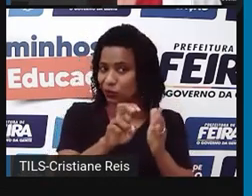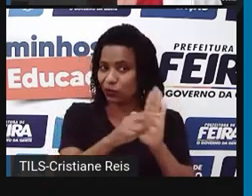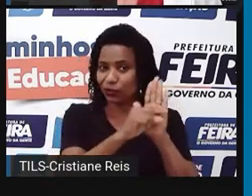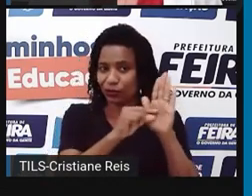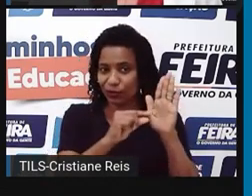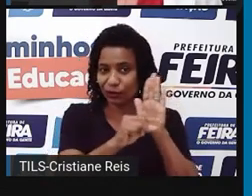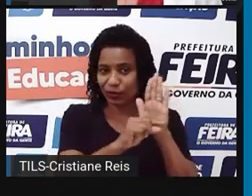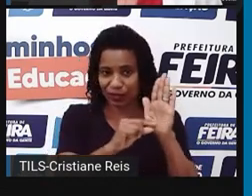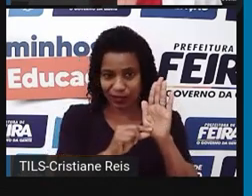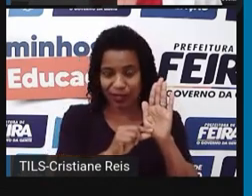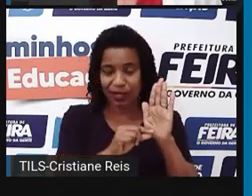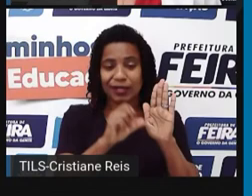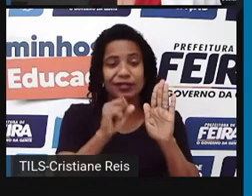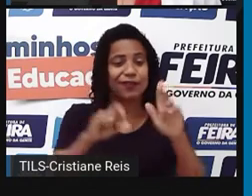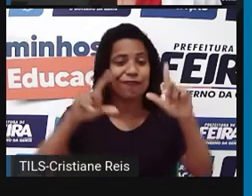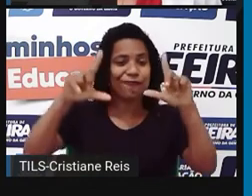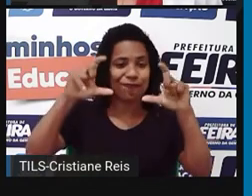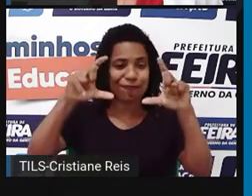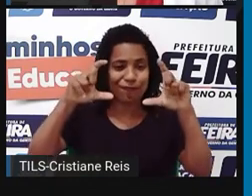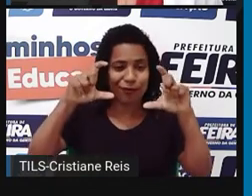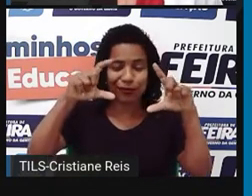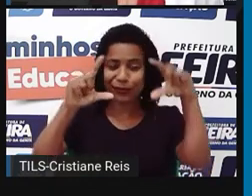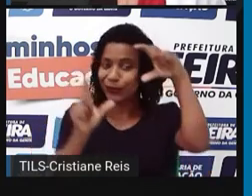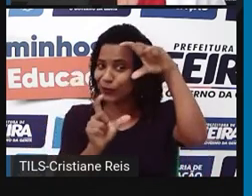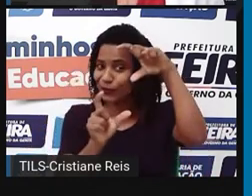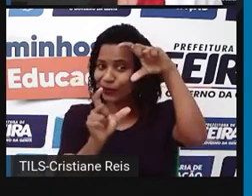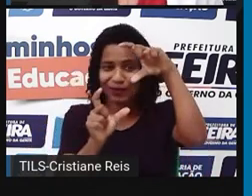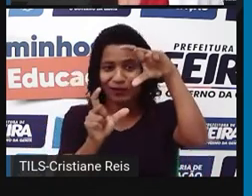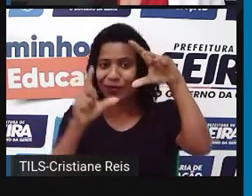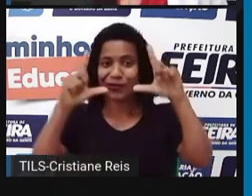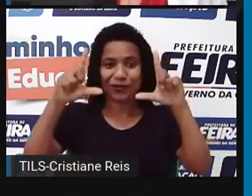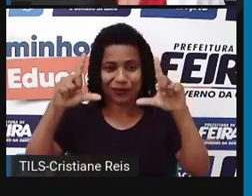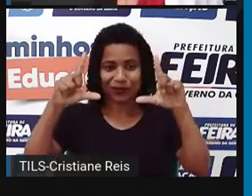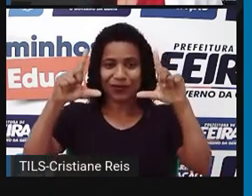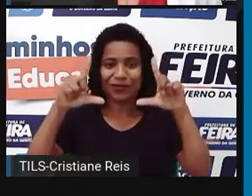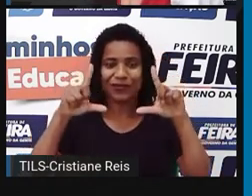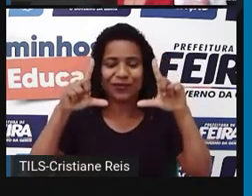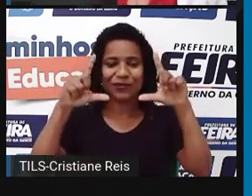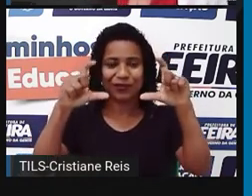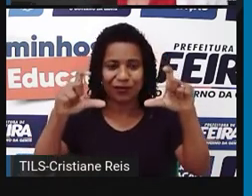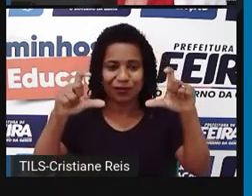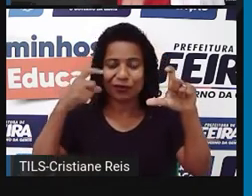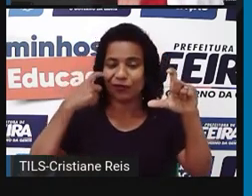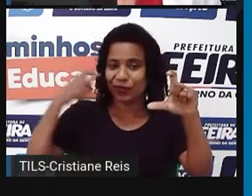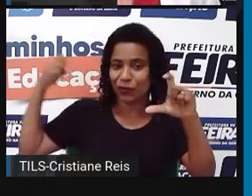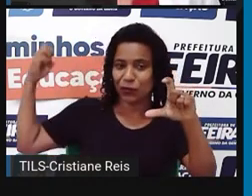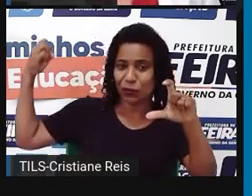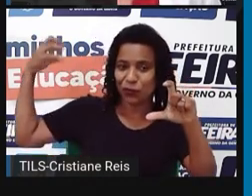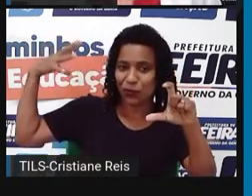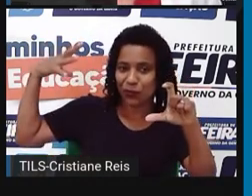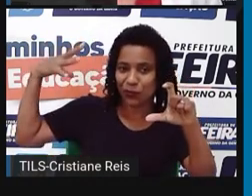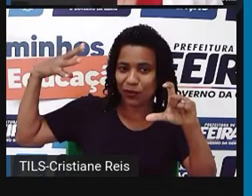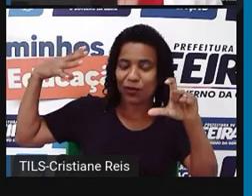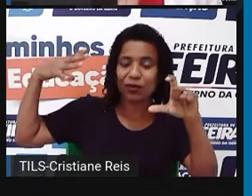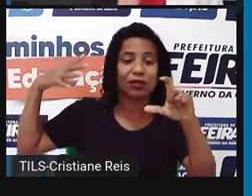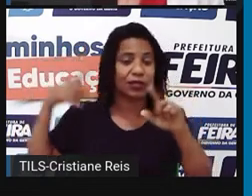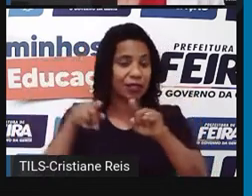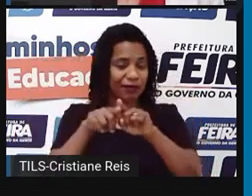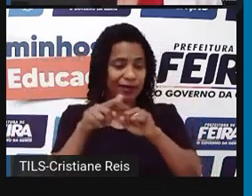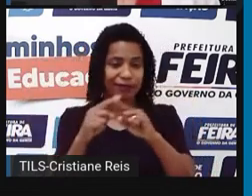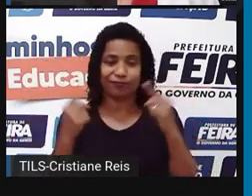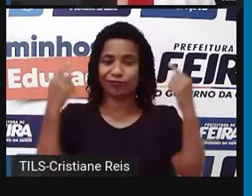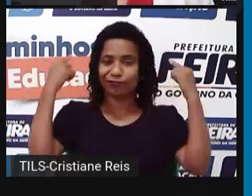utilize o celular na posição horizontal e preste bastante atenção à questão de luminosidade e fundo